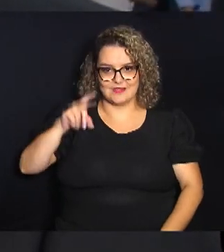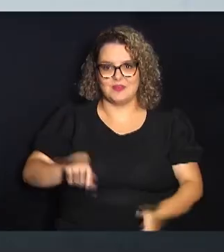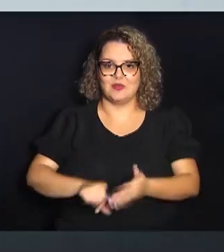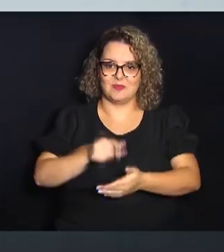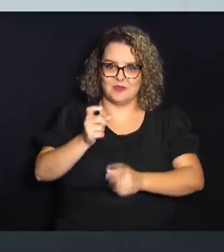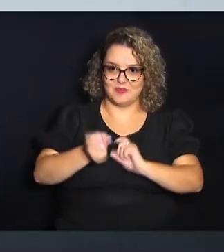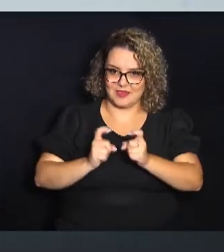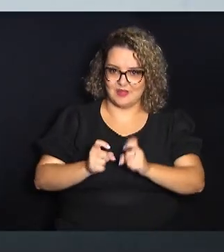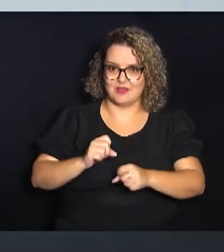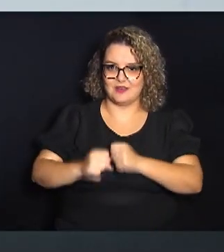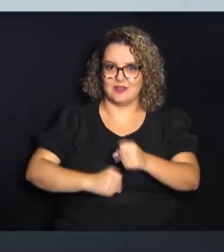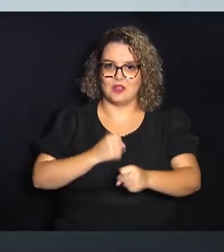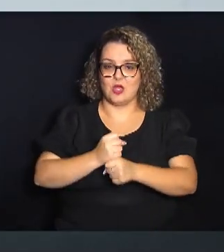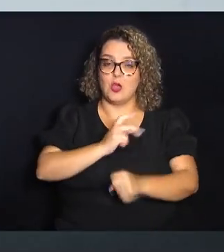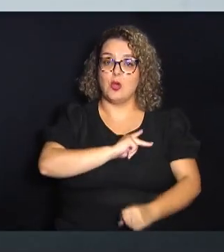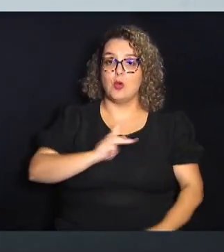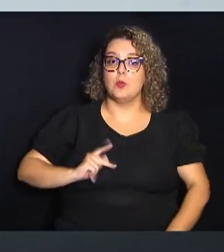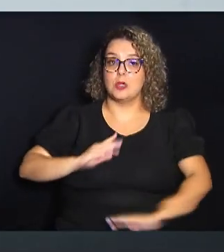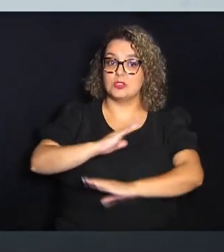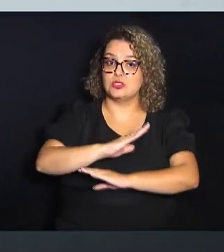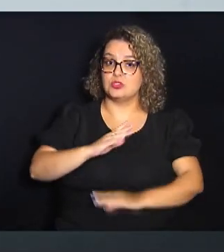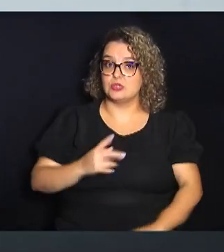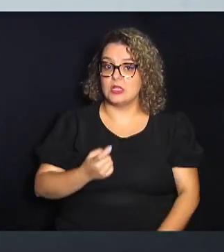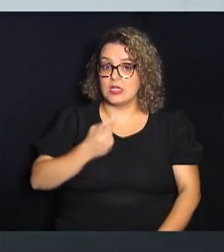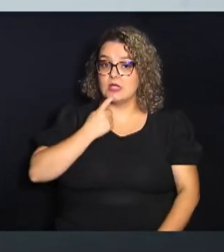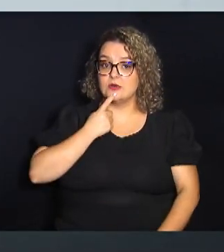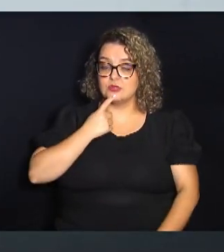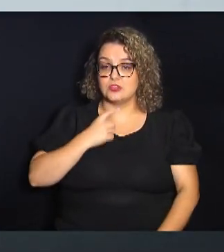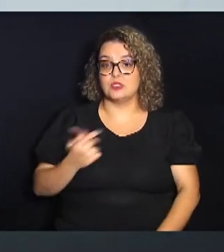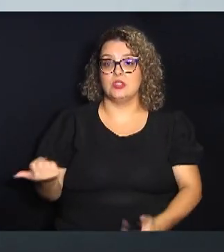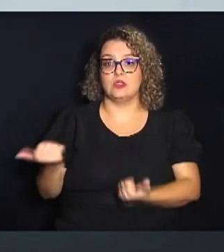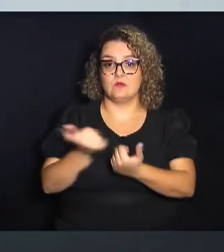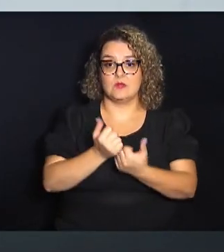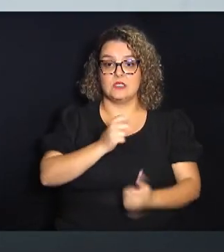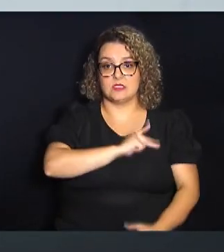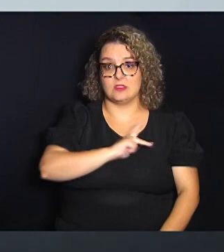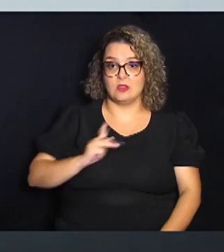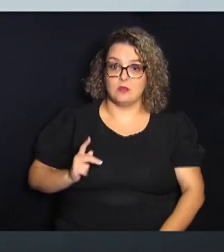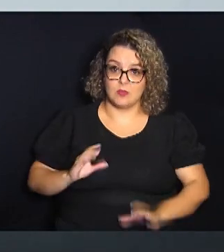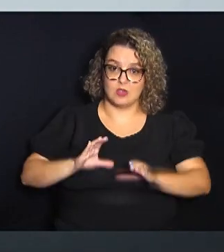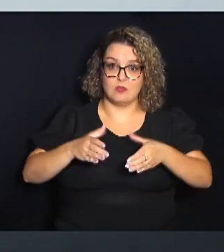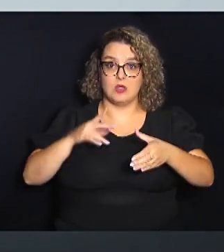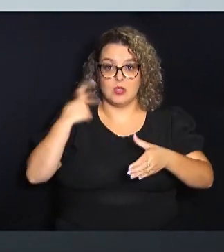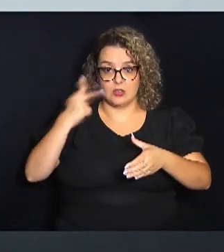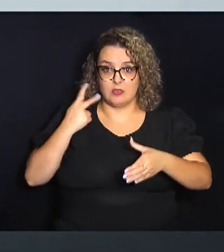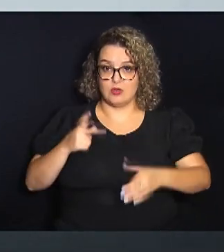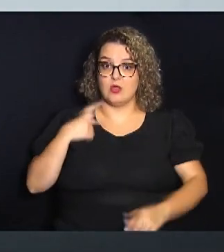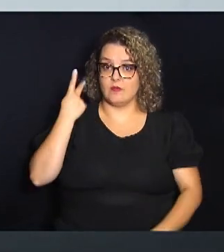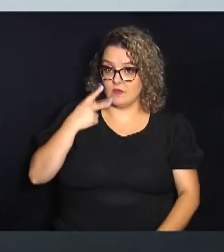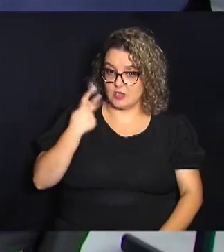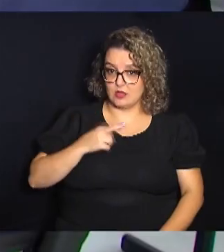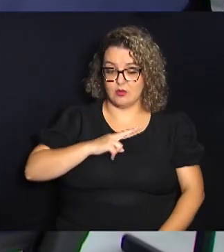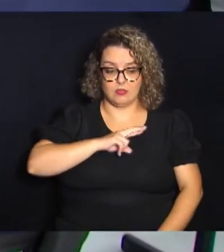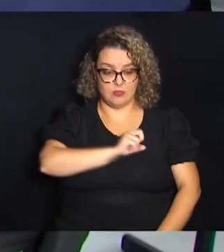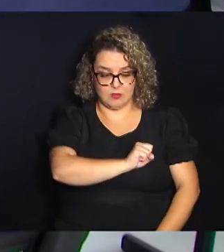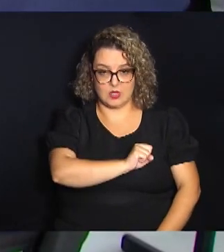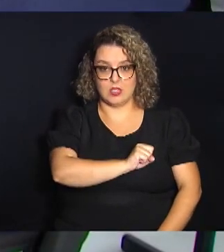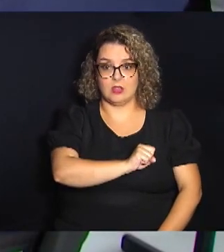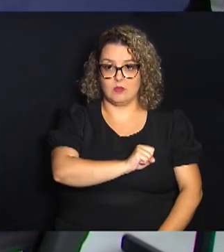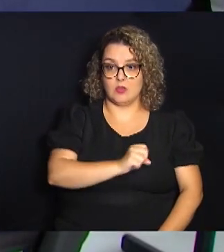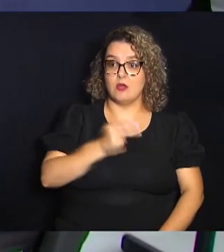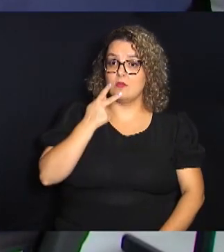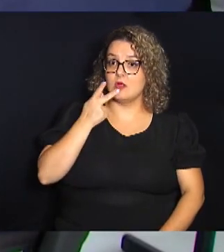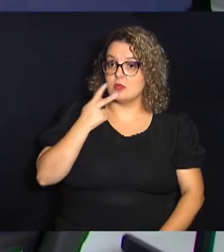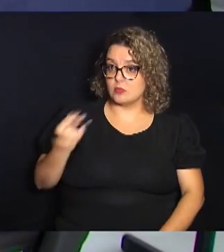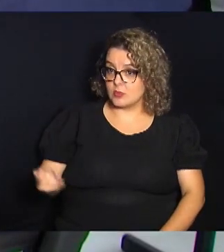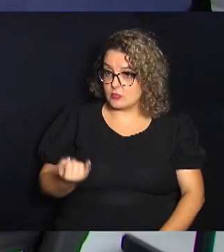reunião do ano. O presidente da Câmara de Campinas e vice-presidente do Parlamento, vereador Luiz Rossini, ressaltou